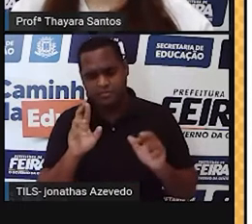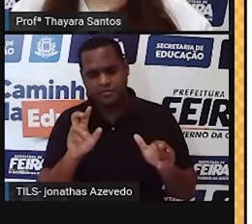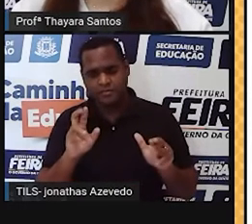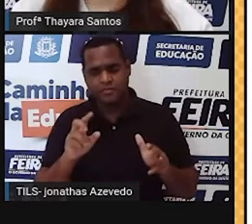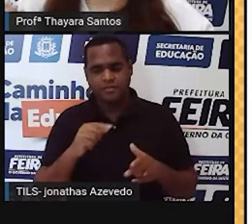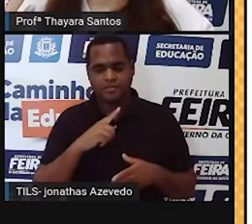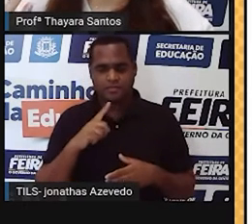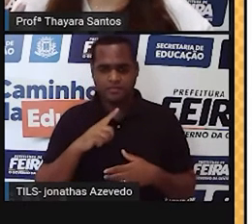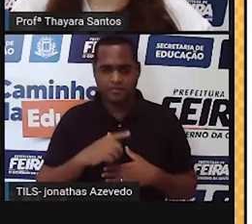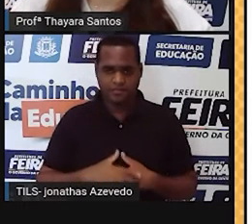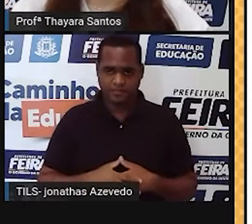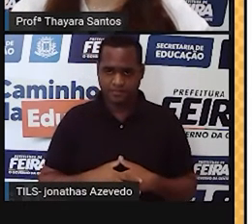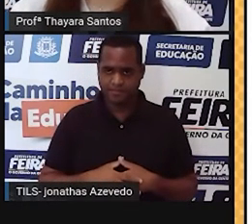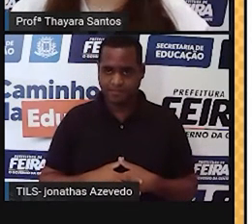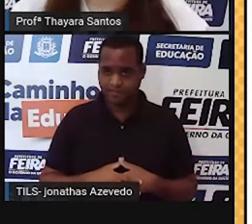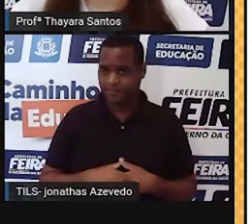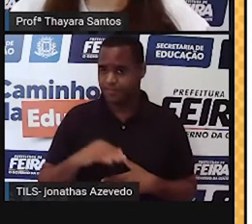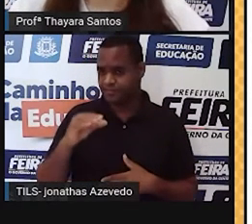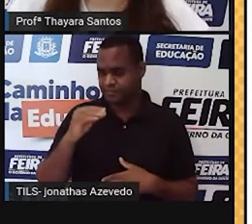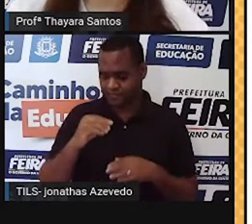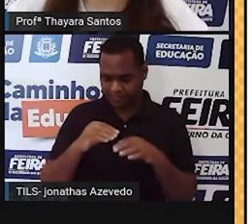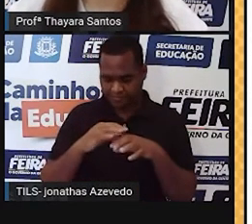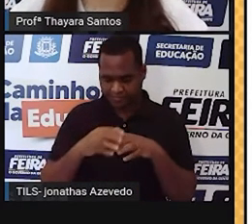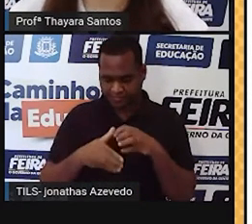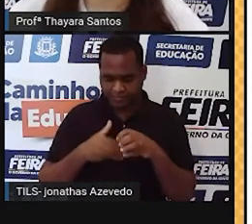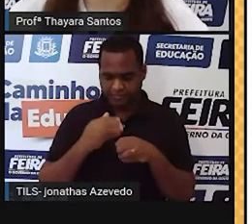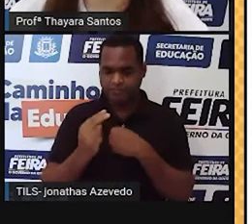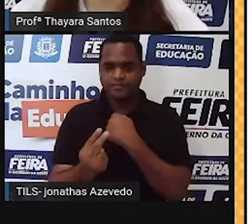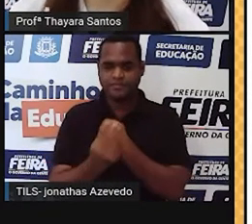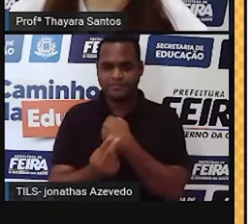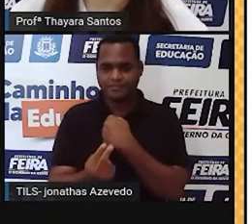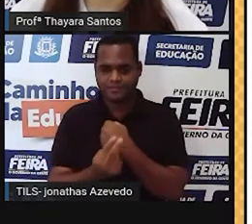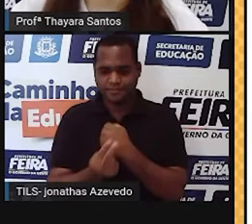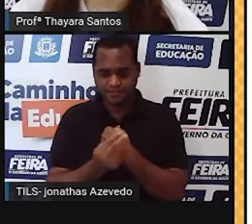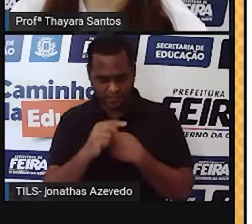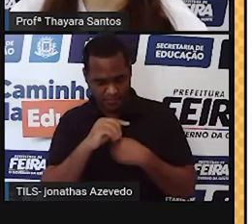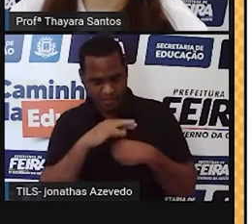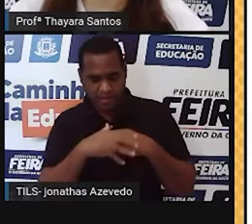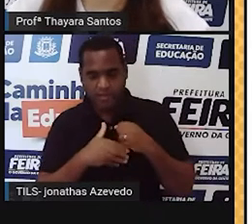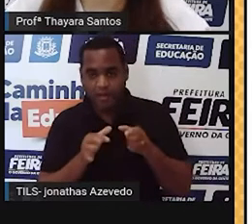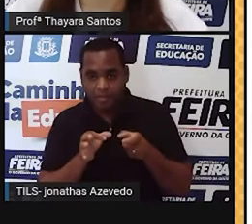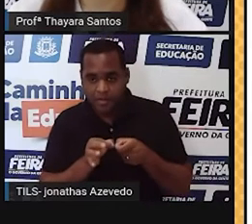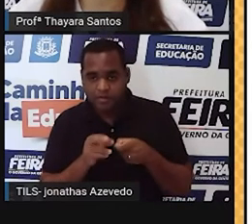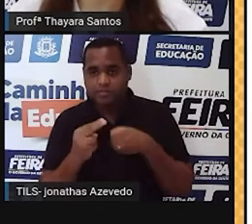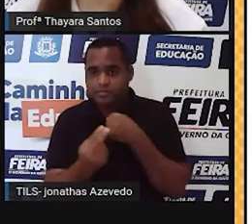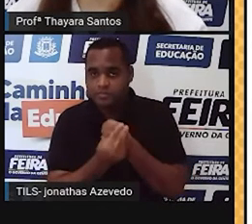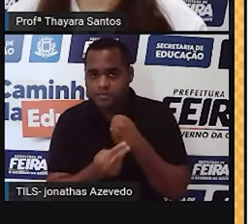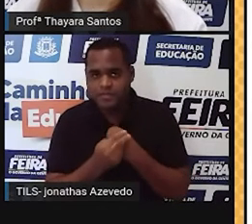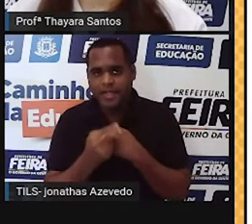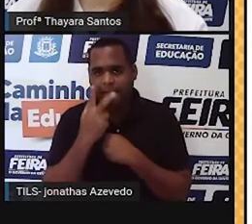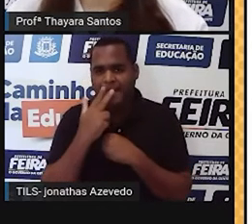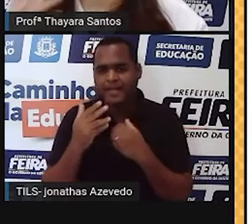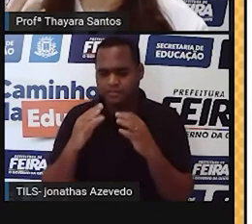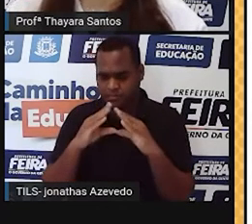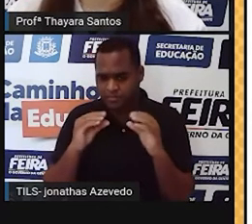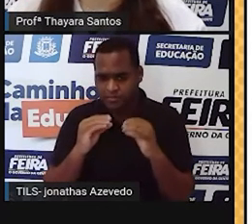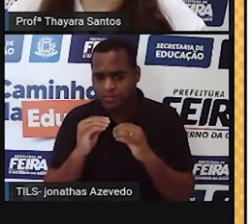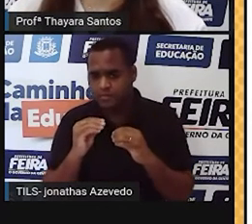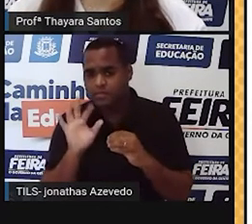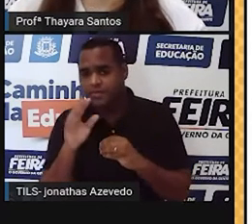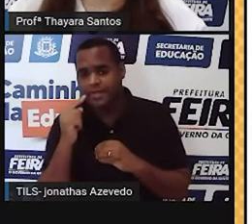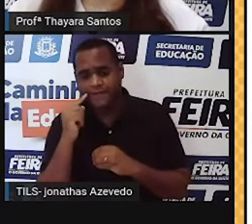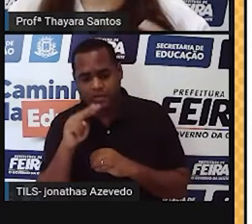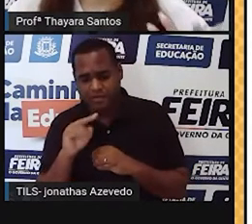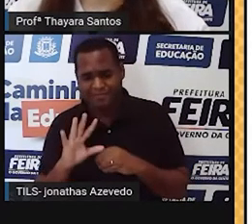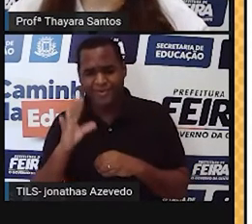Então, a função do saco escrotal é justamente proteger esse testículo, que ele vai estar ali meio que exposto, exposto a